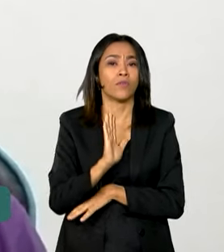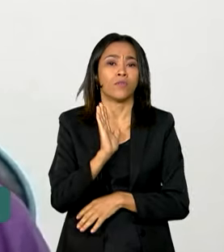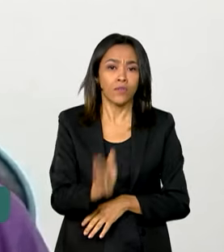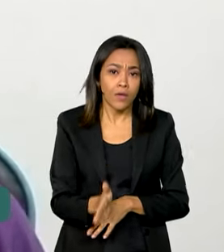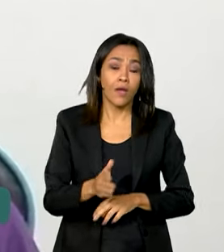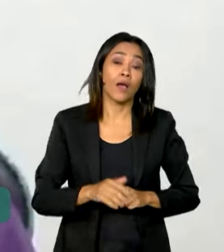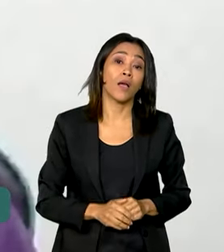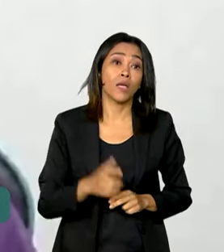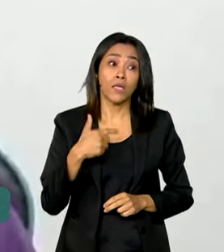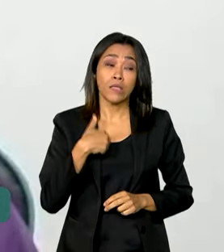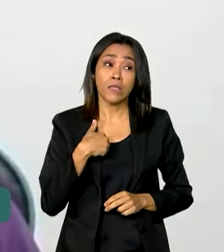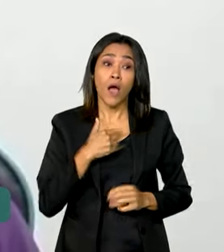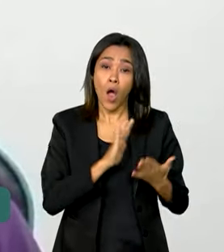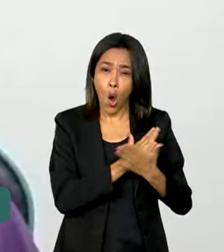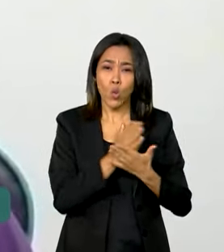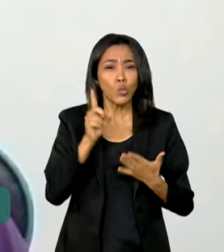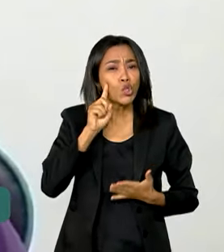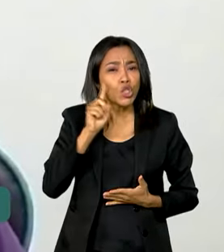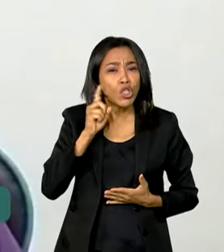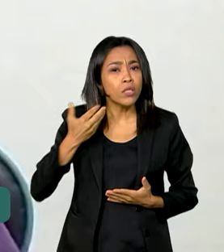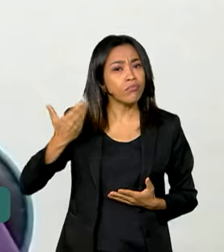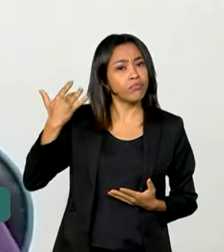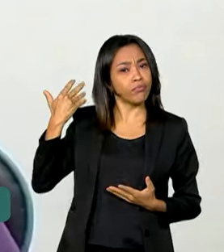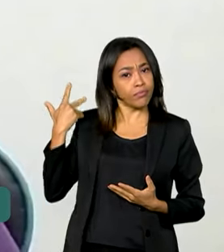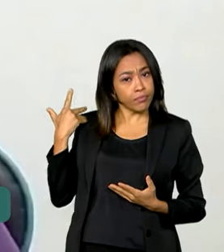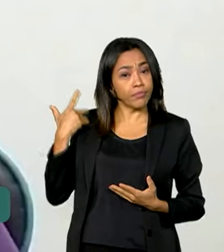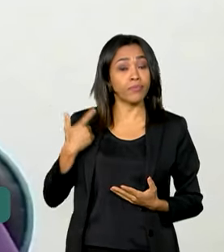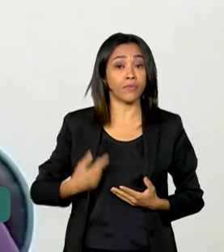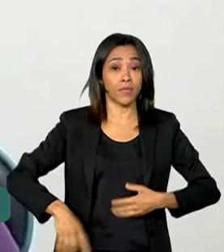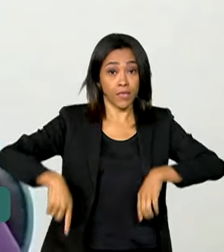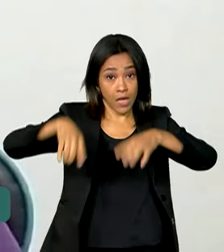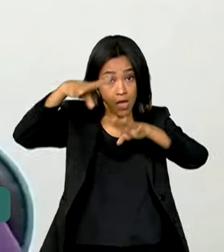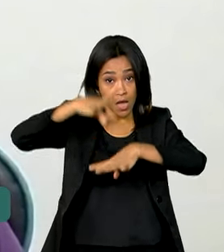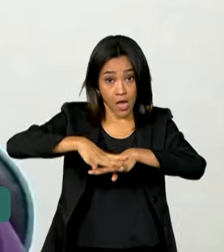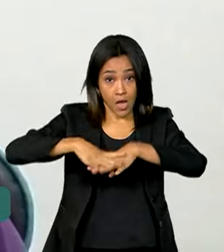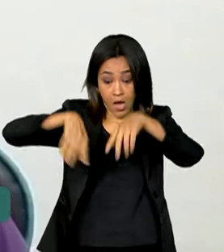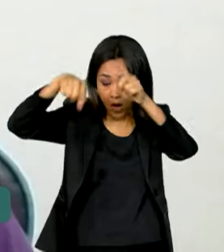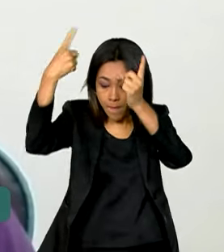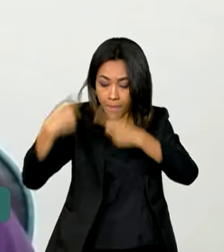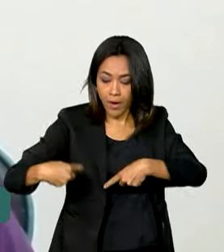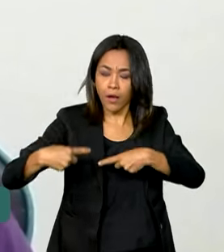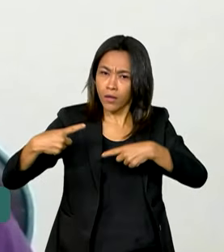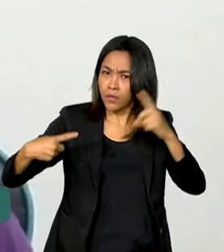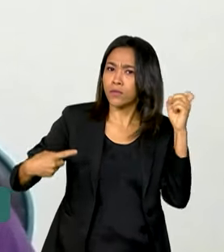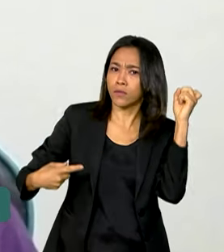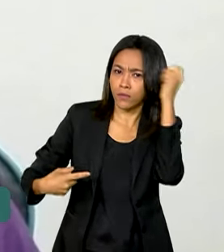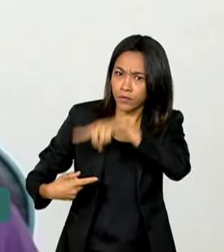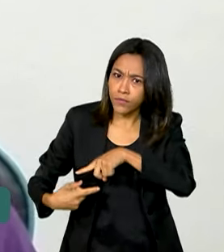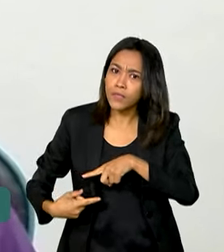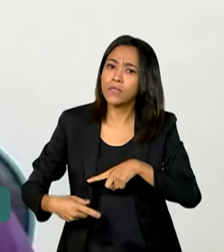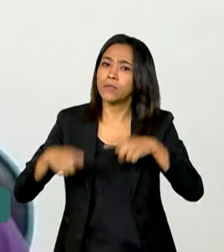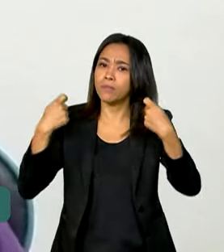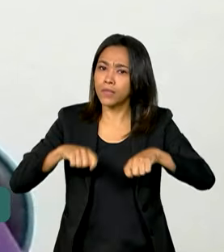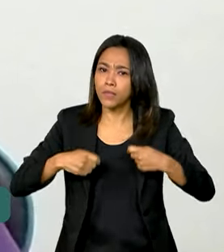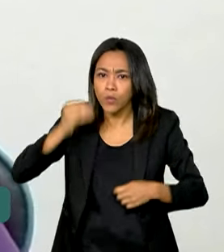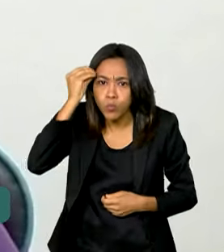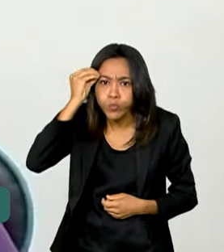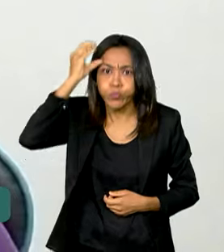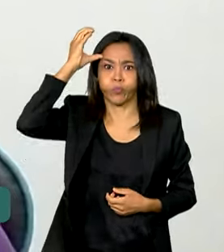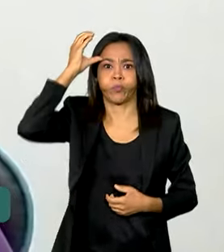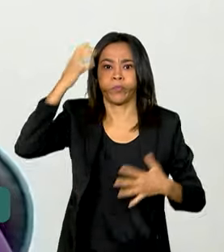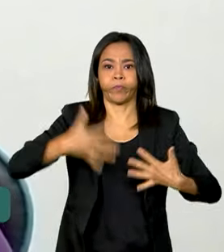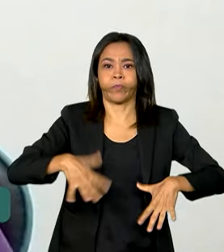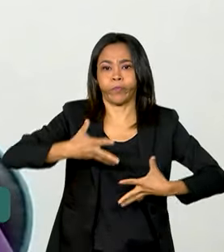já faz alguns dias a Olimpíada Brasileira de Matemática, que é uma Olimpíada ainda mais difícil, que exige um repertório ainda maior.